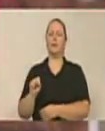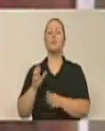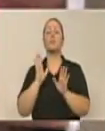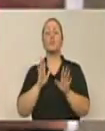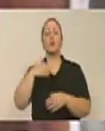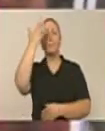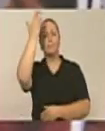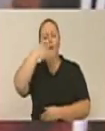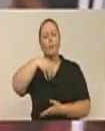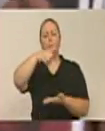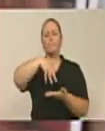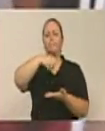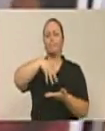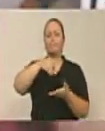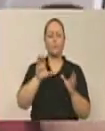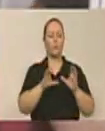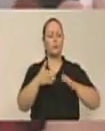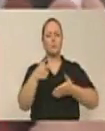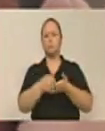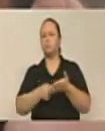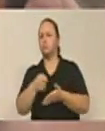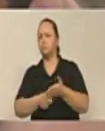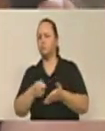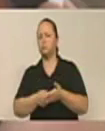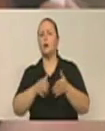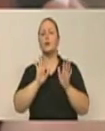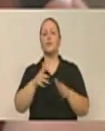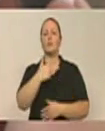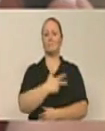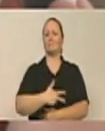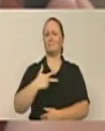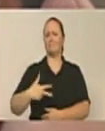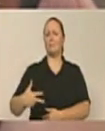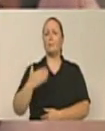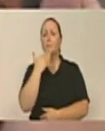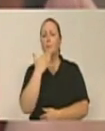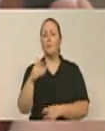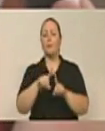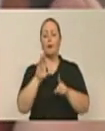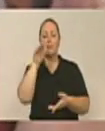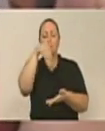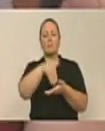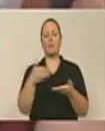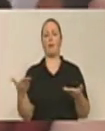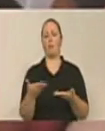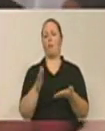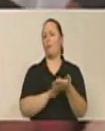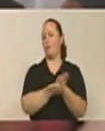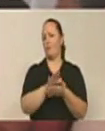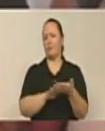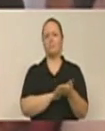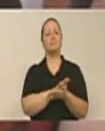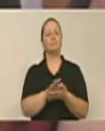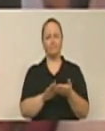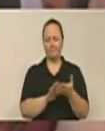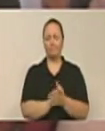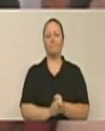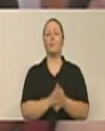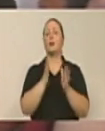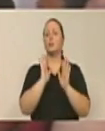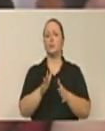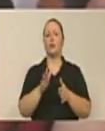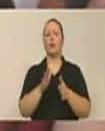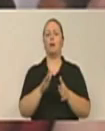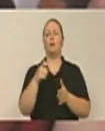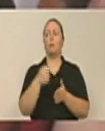cópias de reivindicações, ainda na gestão do ex-prefeito João Paulo Kleinubim, e não foram atendidas. Também foi reivindicada pela décima vez, vigésima,